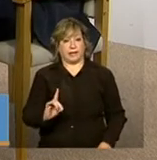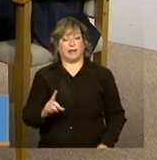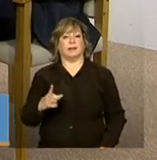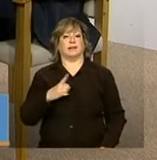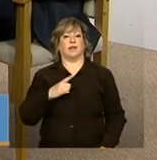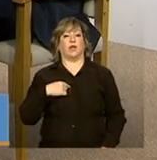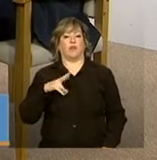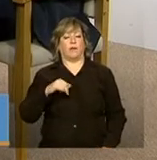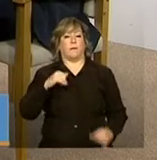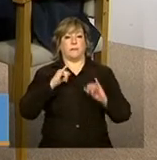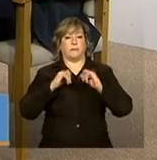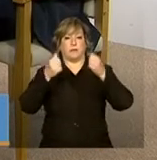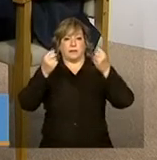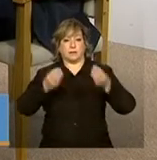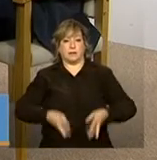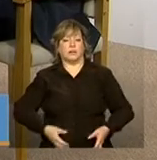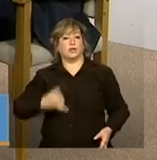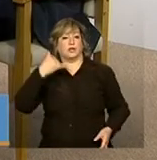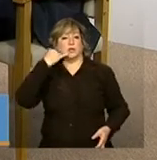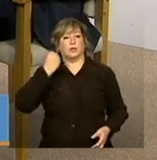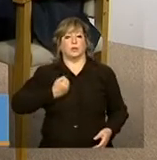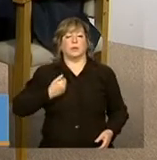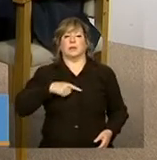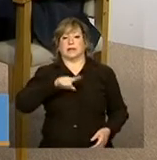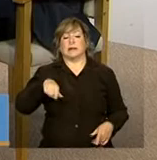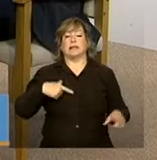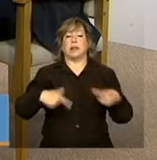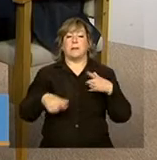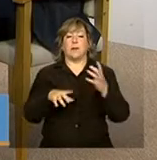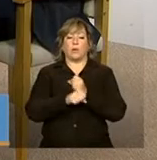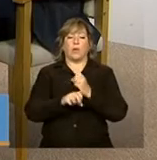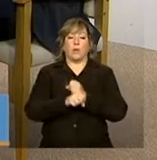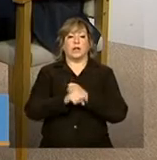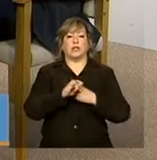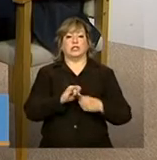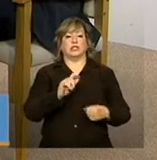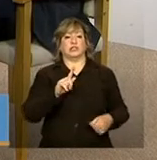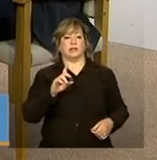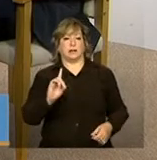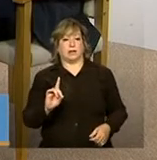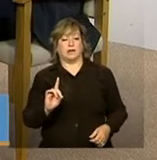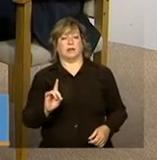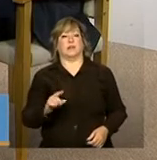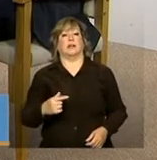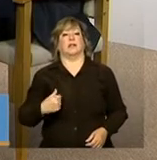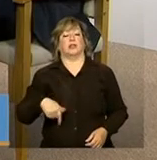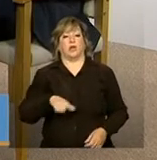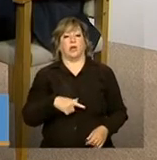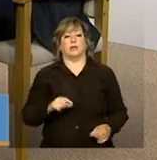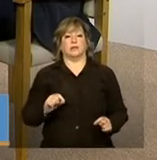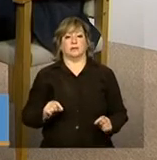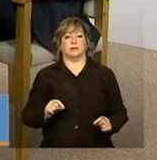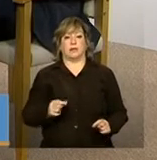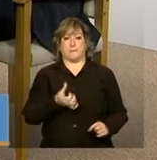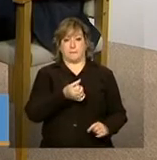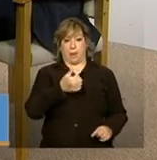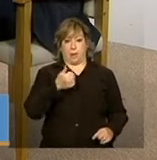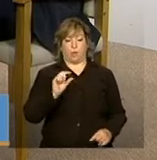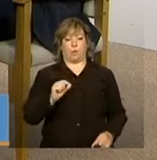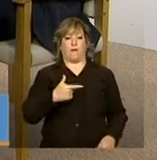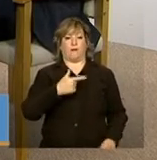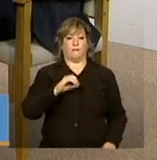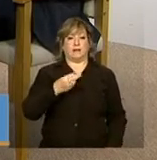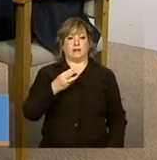vou até passar o telefone dos colegas que trabalham, são os calculistas do IGD, então, a gente, aqui é o 61-2030